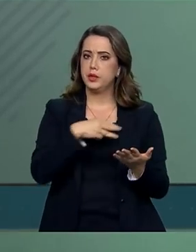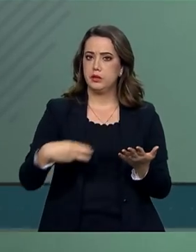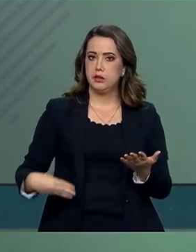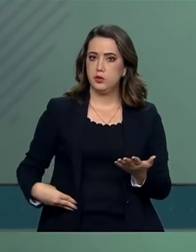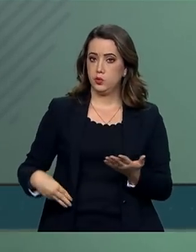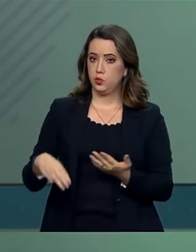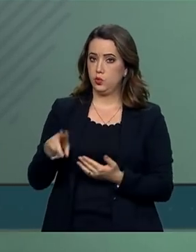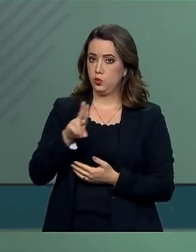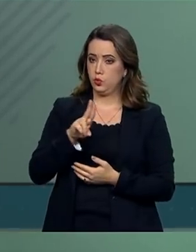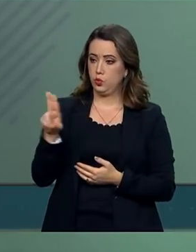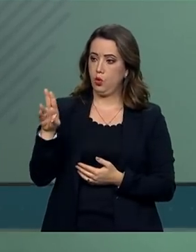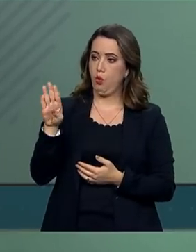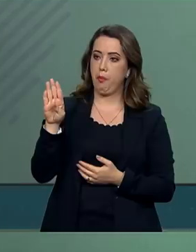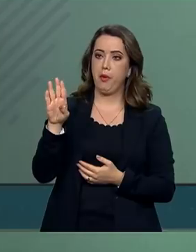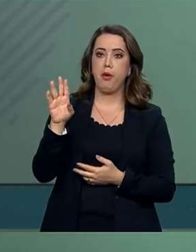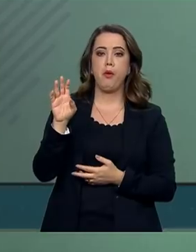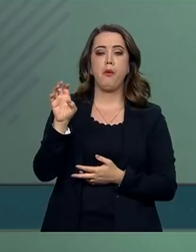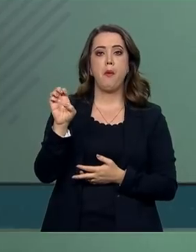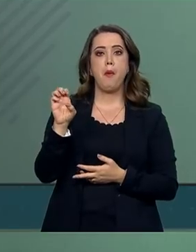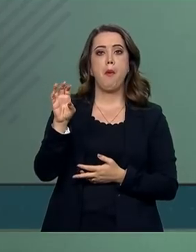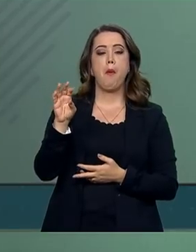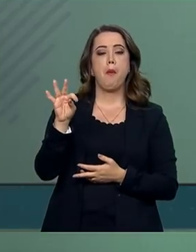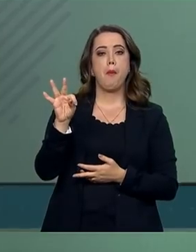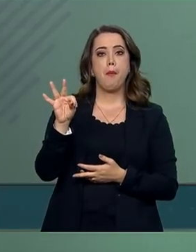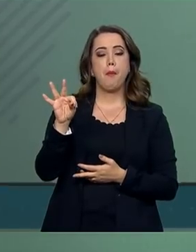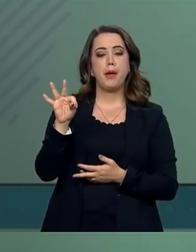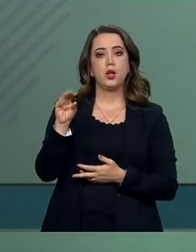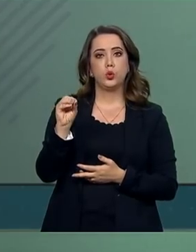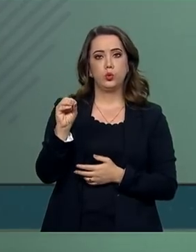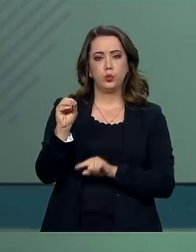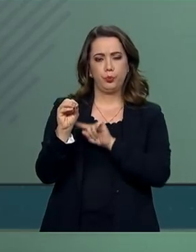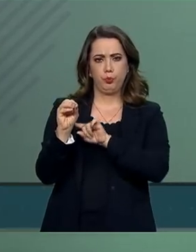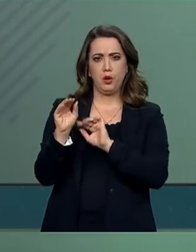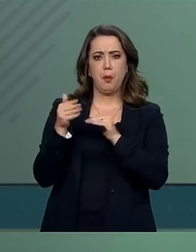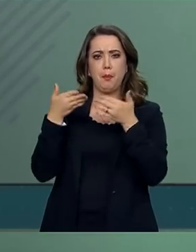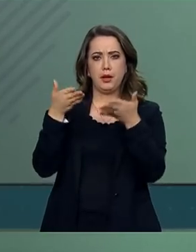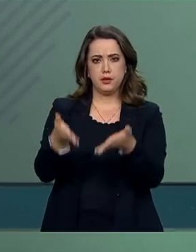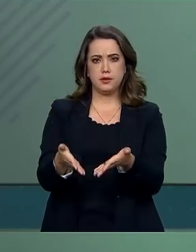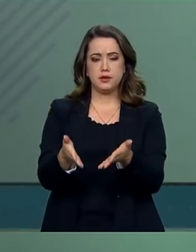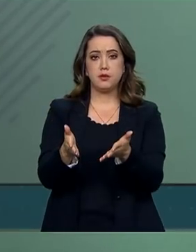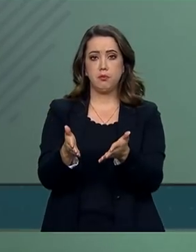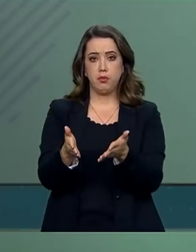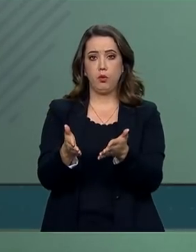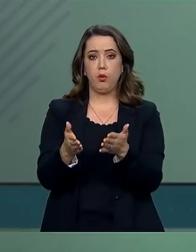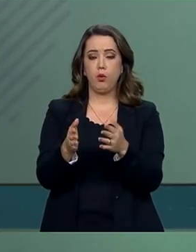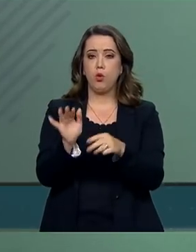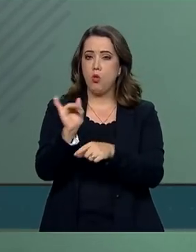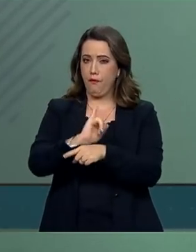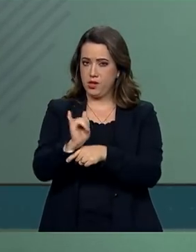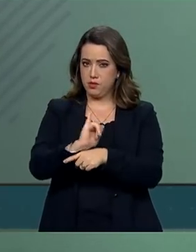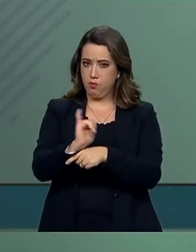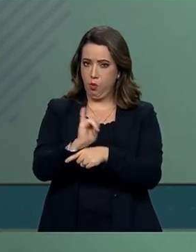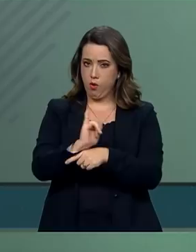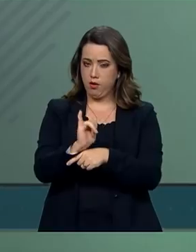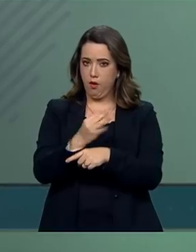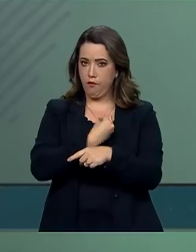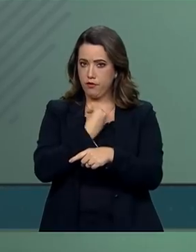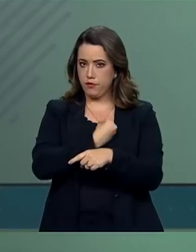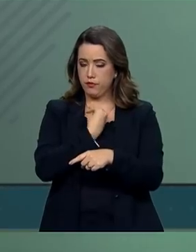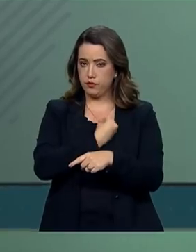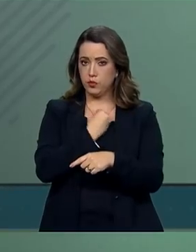das Minas e Energia, participou da live com o próprio presidente e